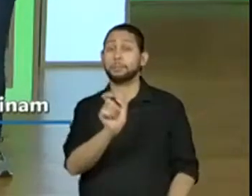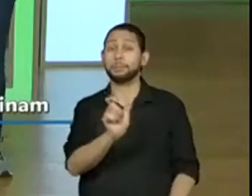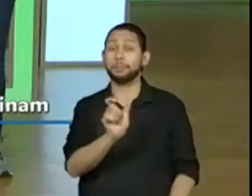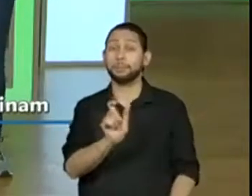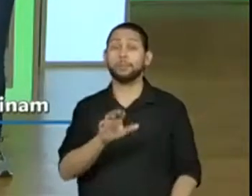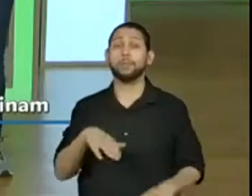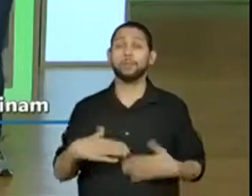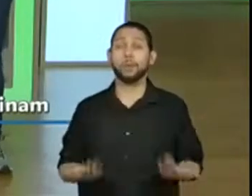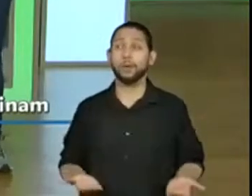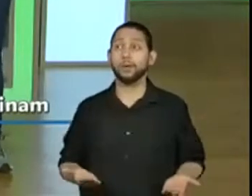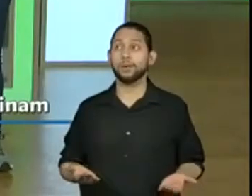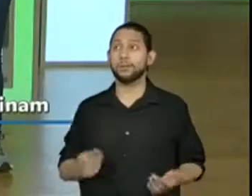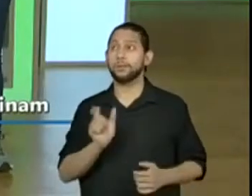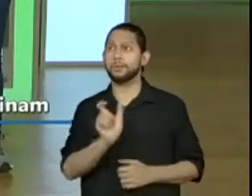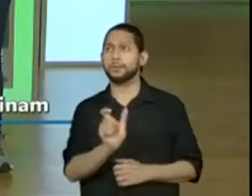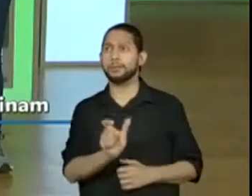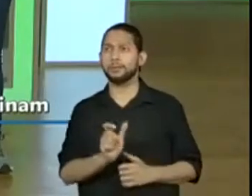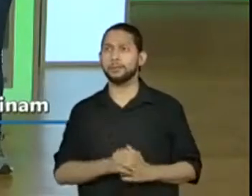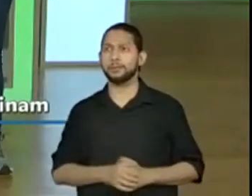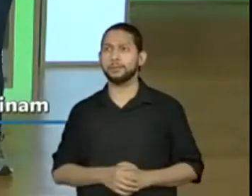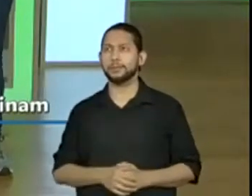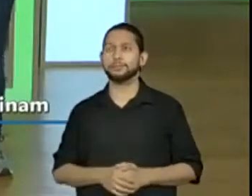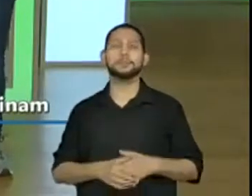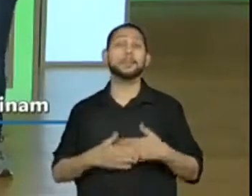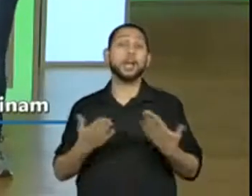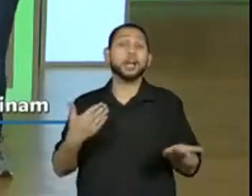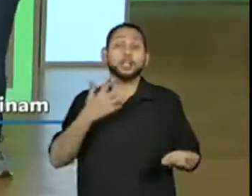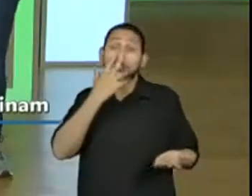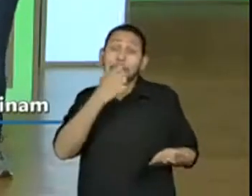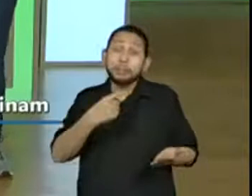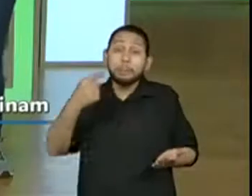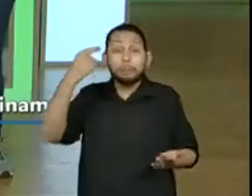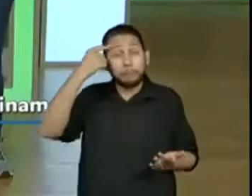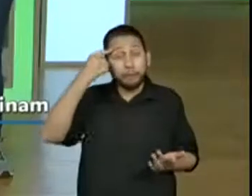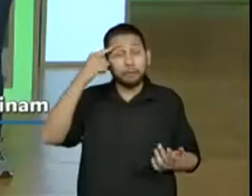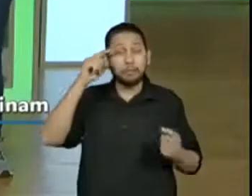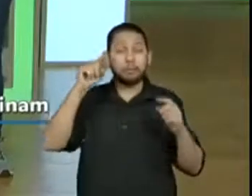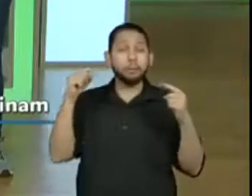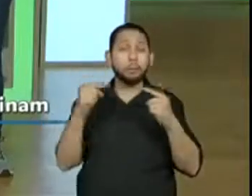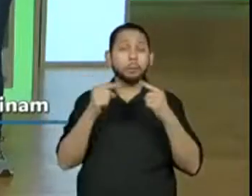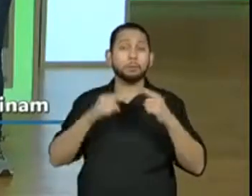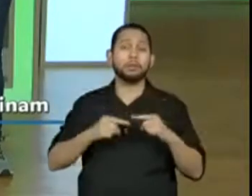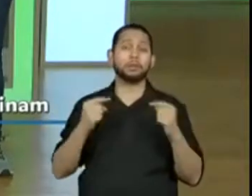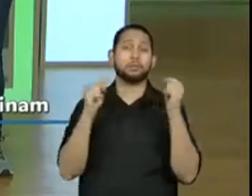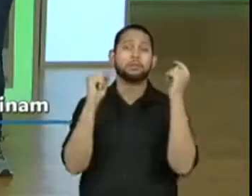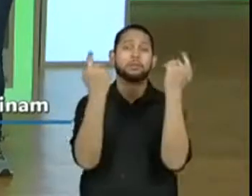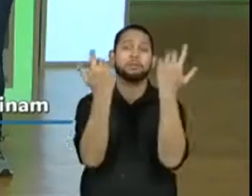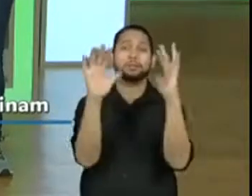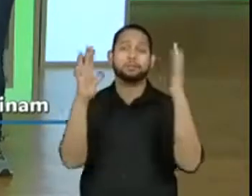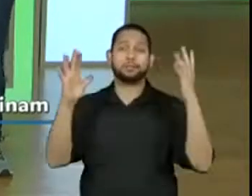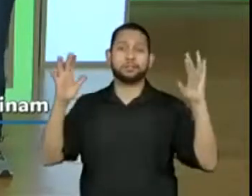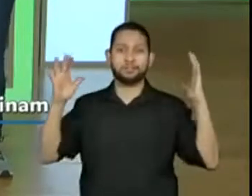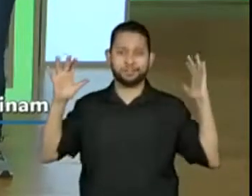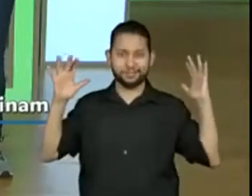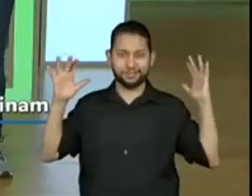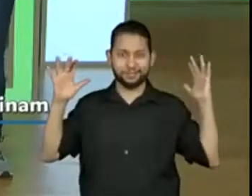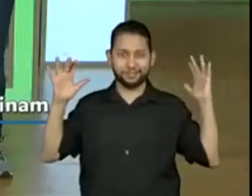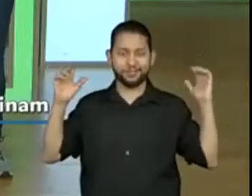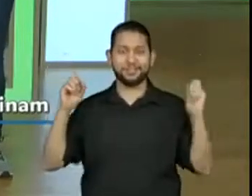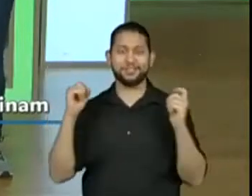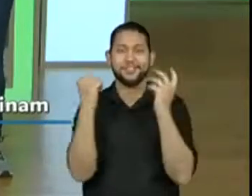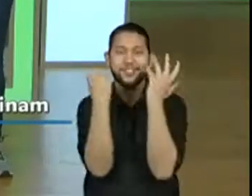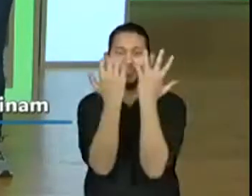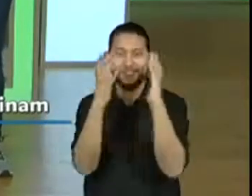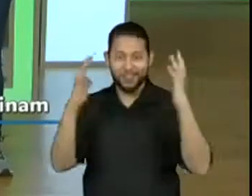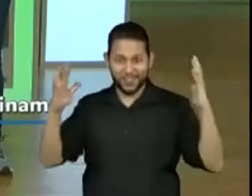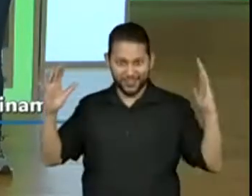essa palavra, desse jeito? A gente deduz que é uma floresta, mas o local que eles estavam,